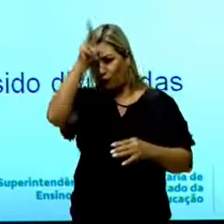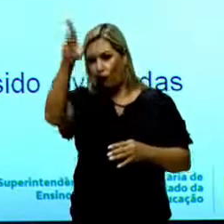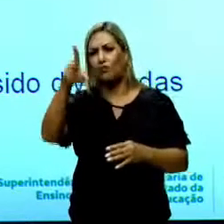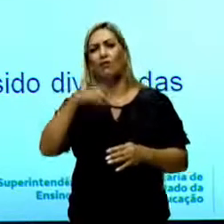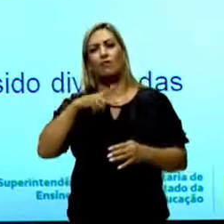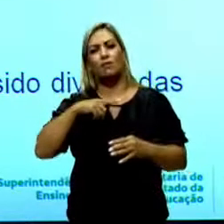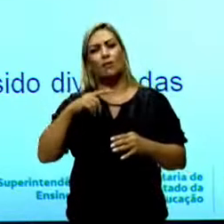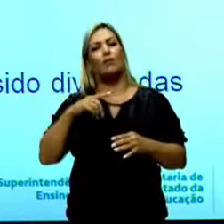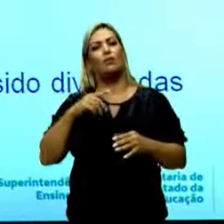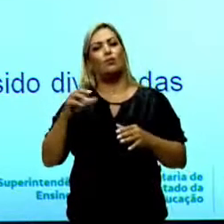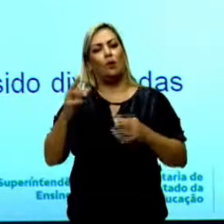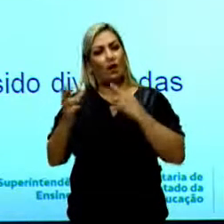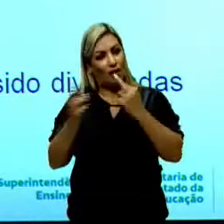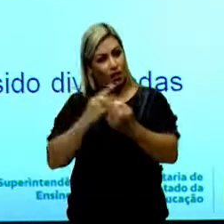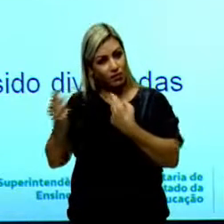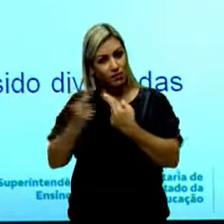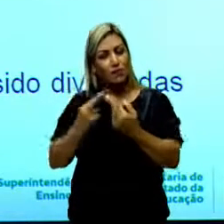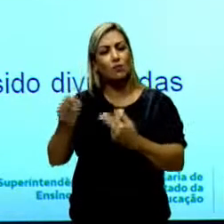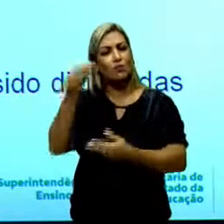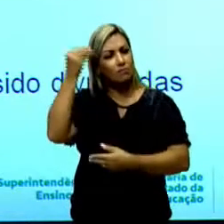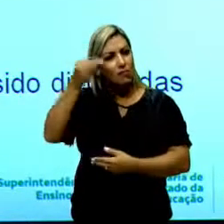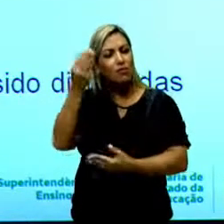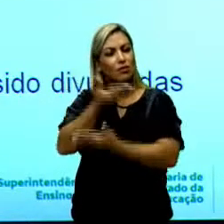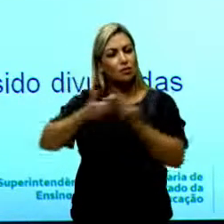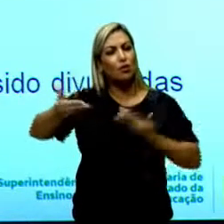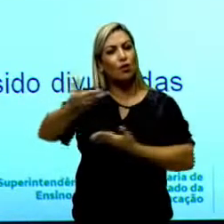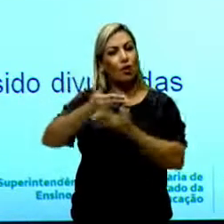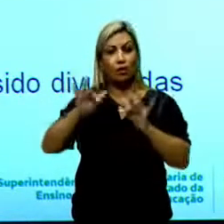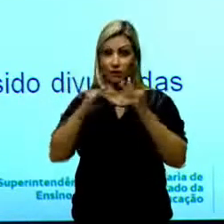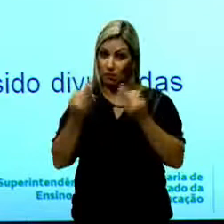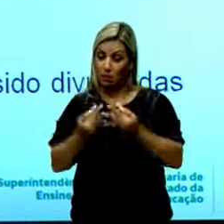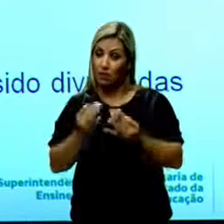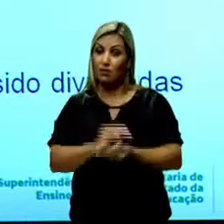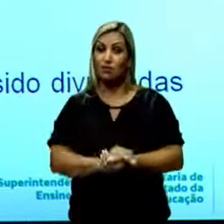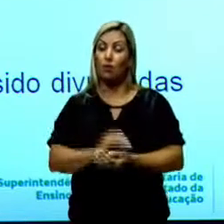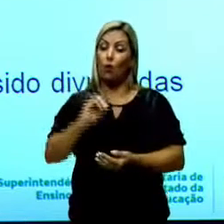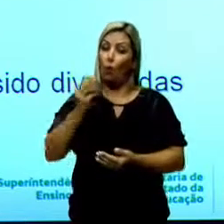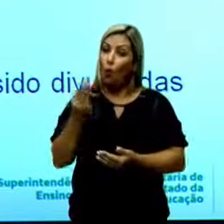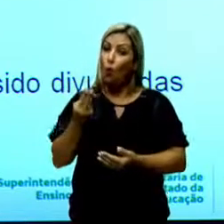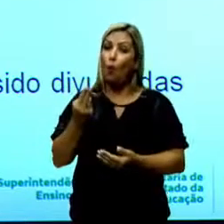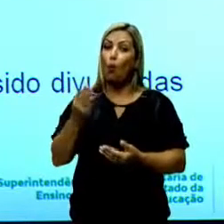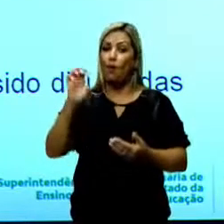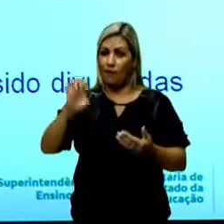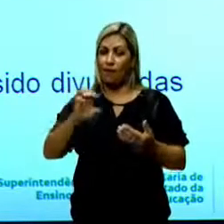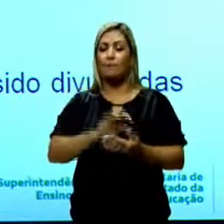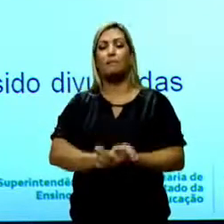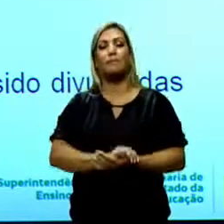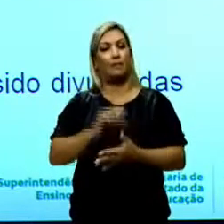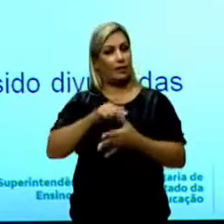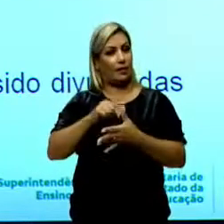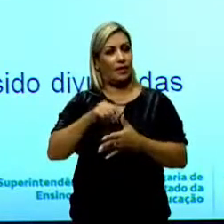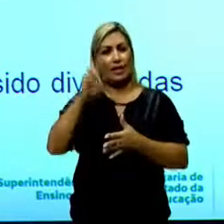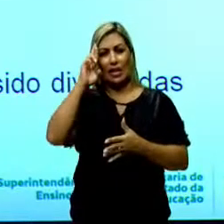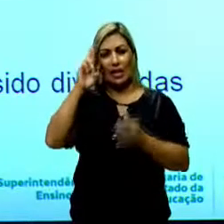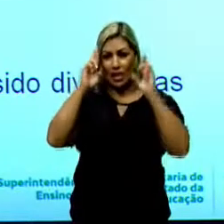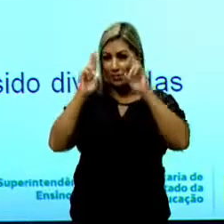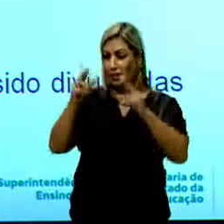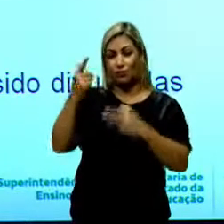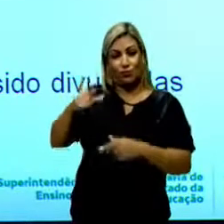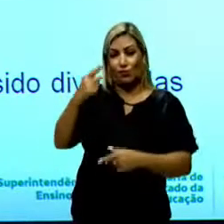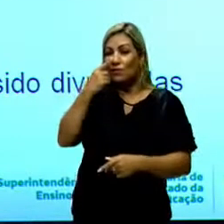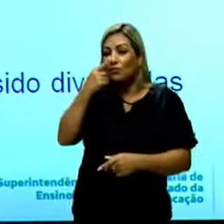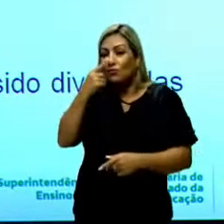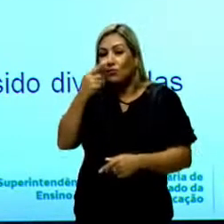das redes das relações decorrente da troca de experiências entre as famílias ou a letra E. desrespeito à